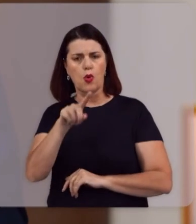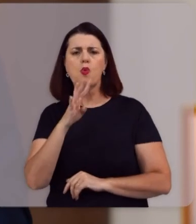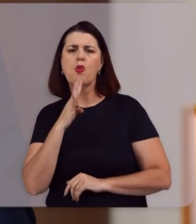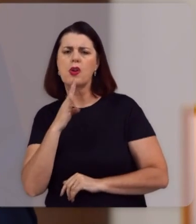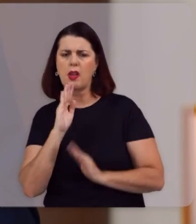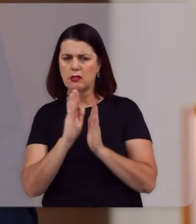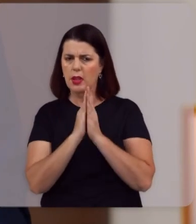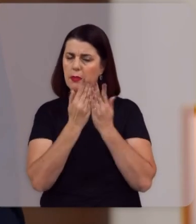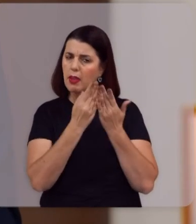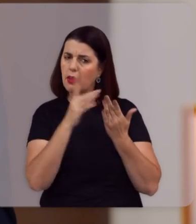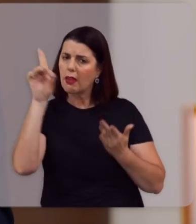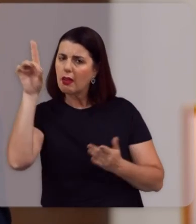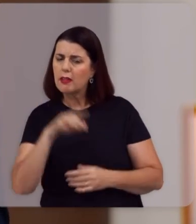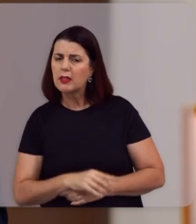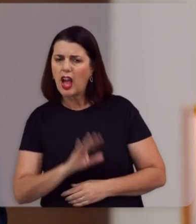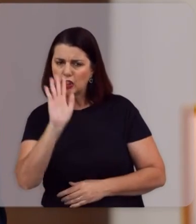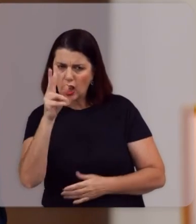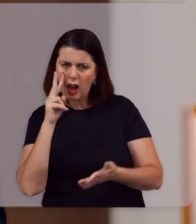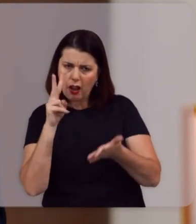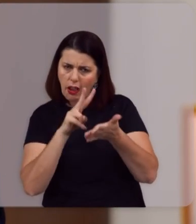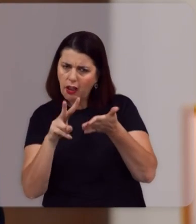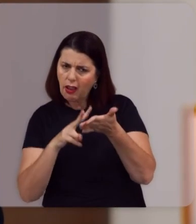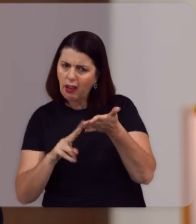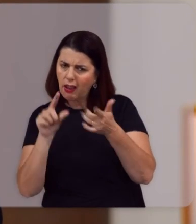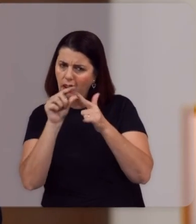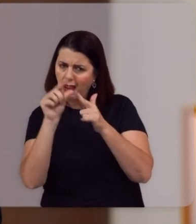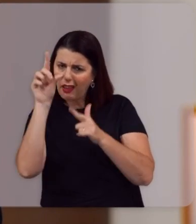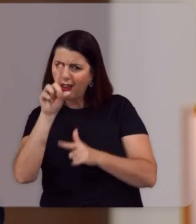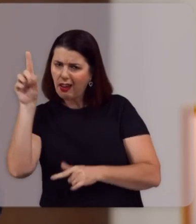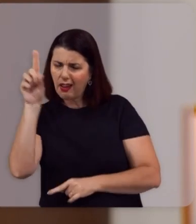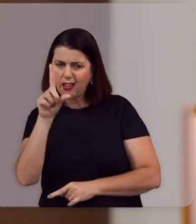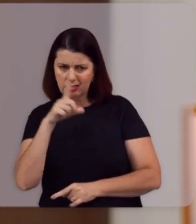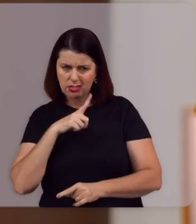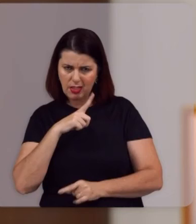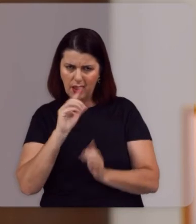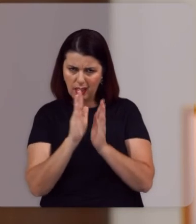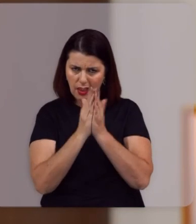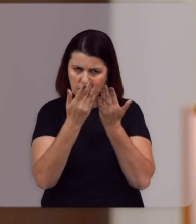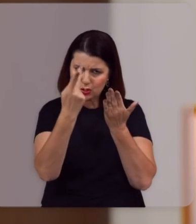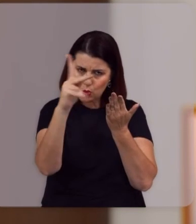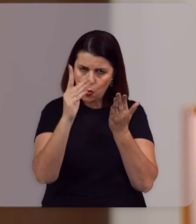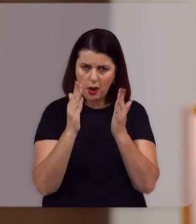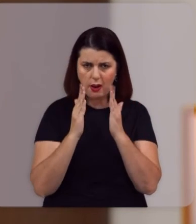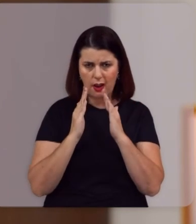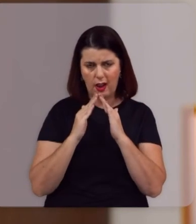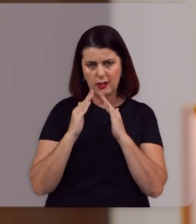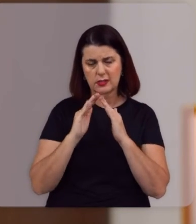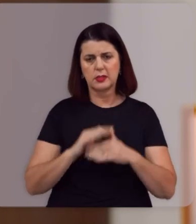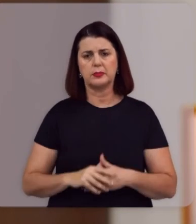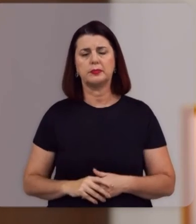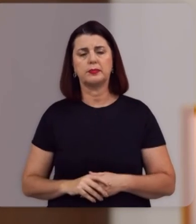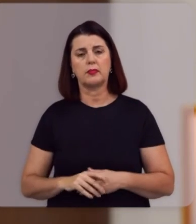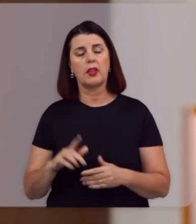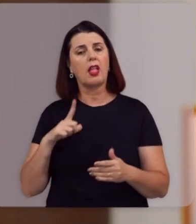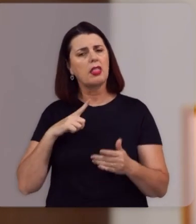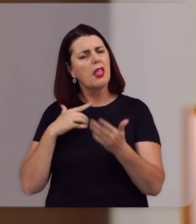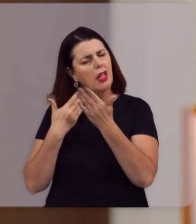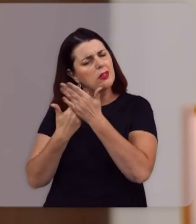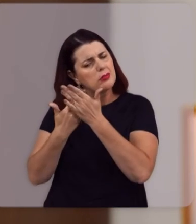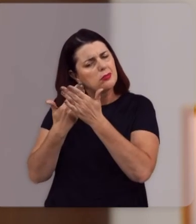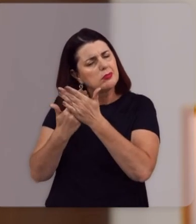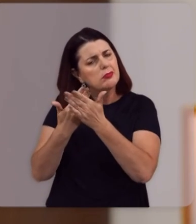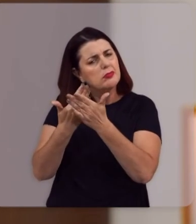conhece a Bíblia? Você já leu a Bíblia? Você tem uma Bíblia na sua casa? Você tem